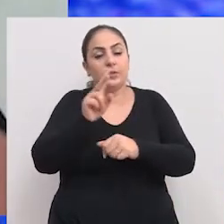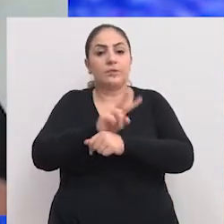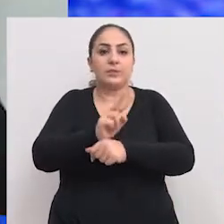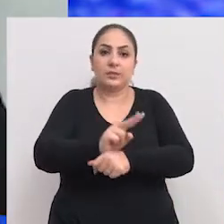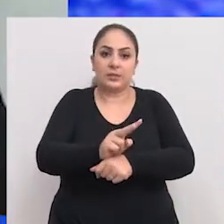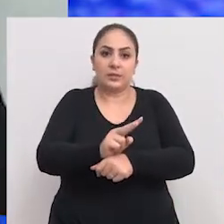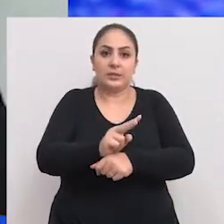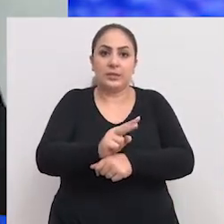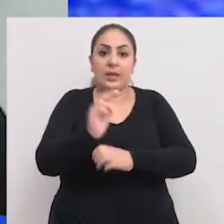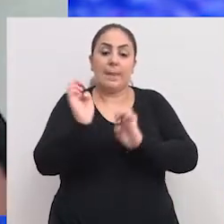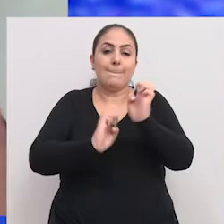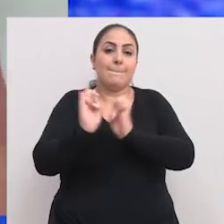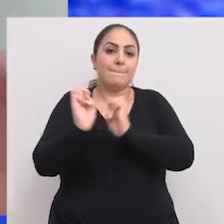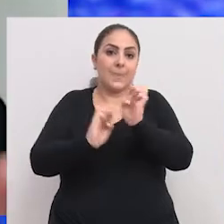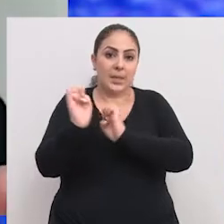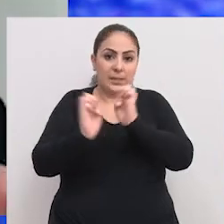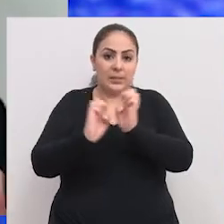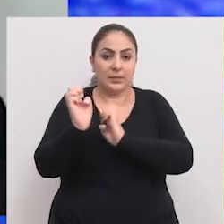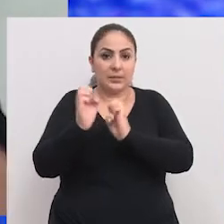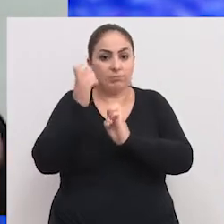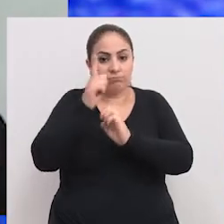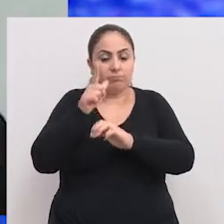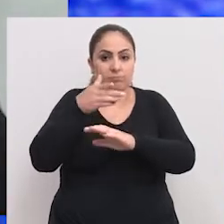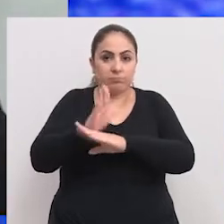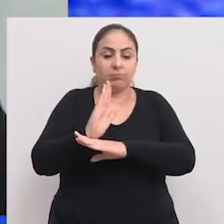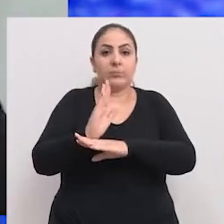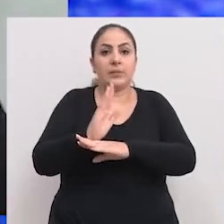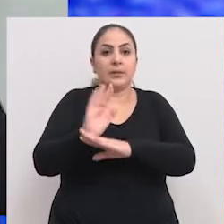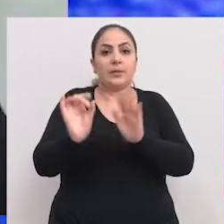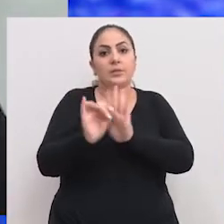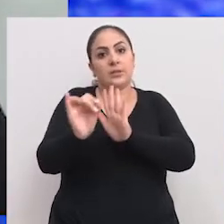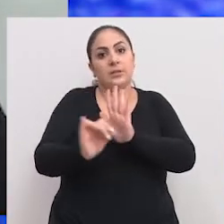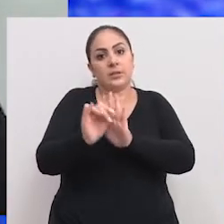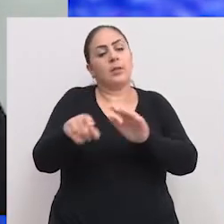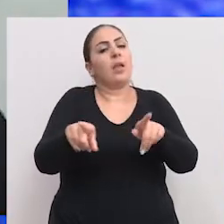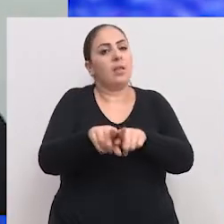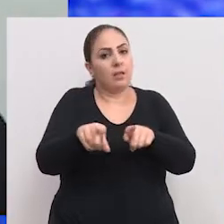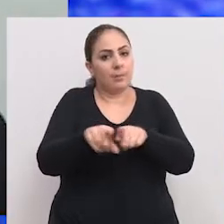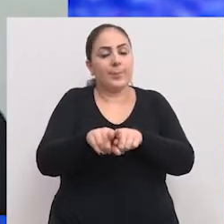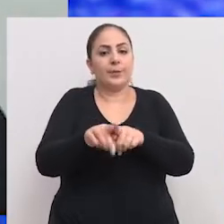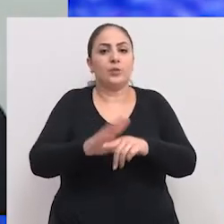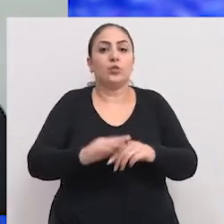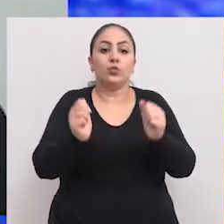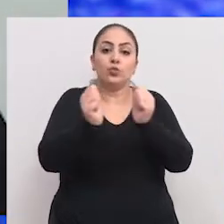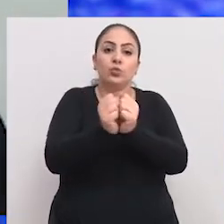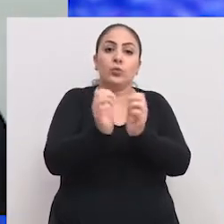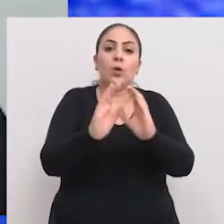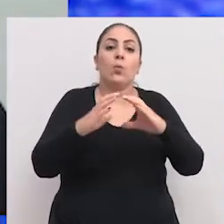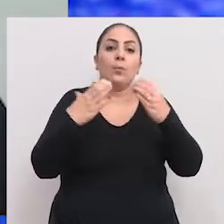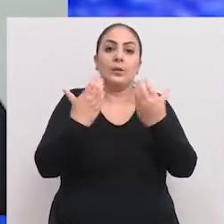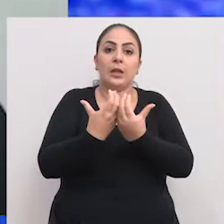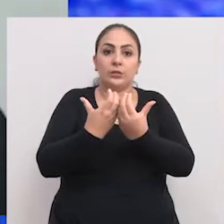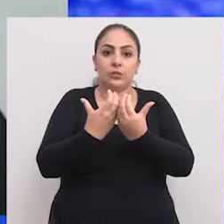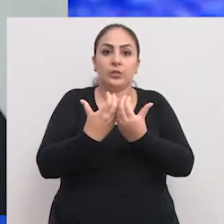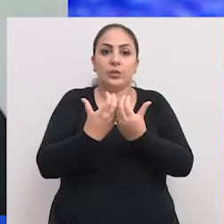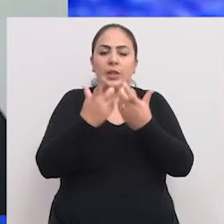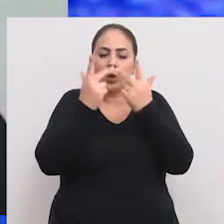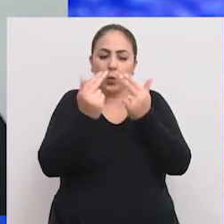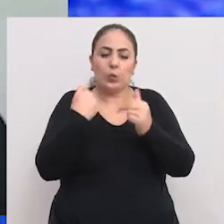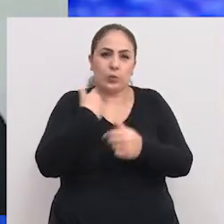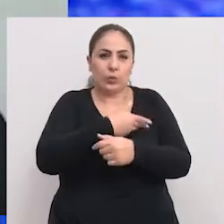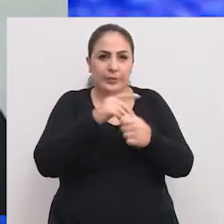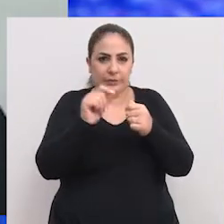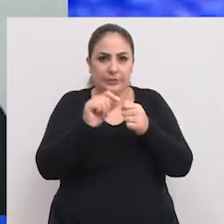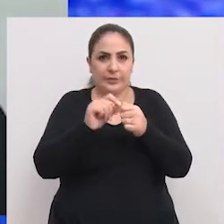fiscalizar a empresa vencedora da licitação e também, junto com a comunidade,